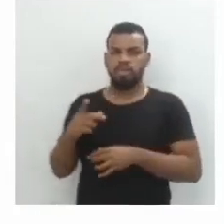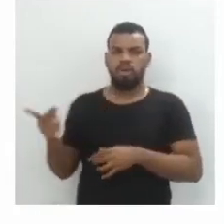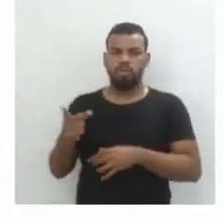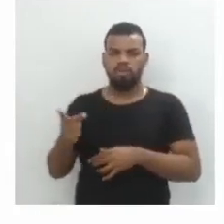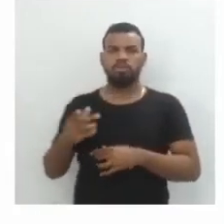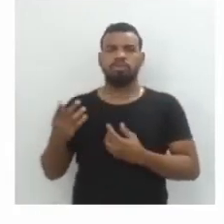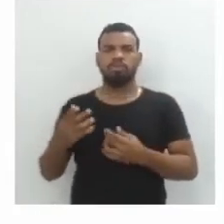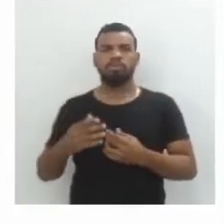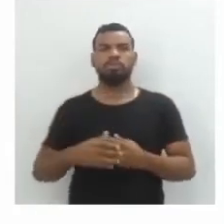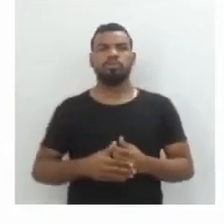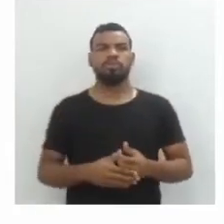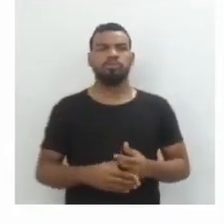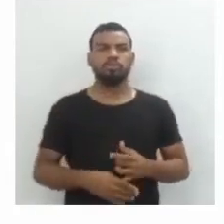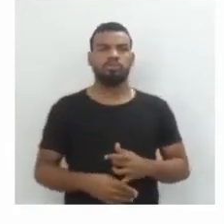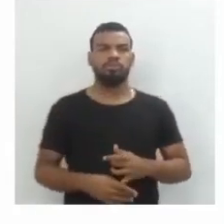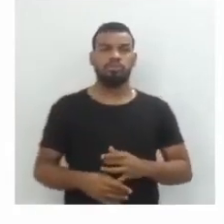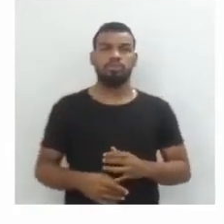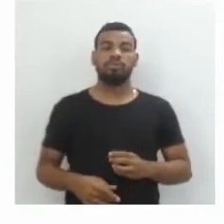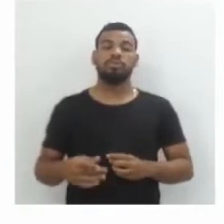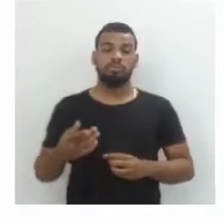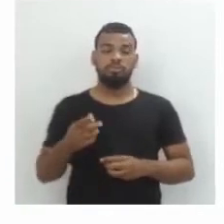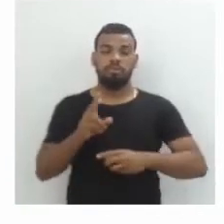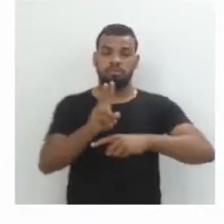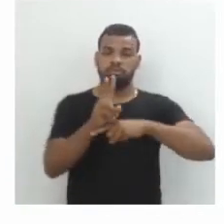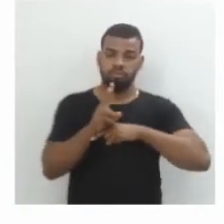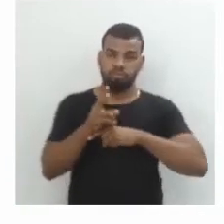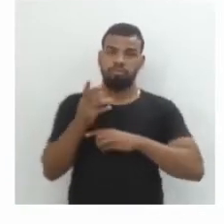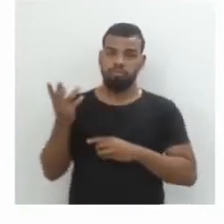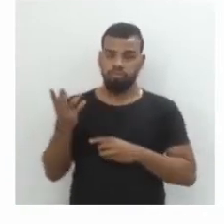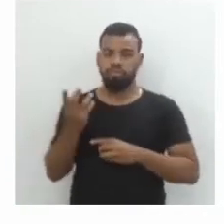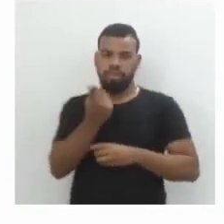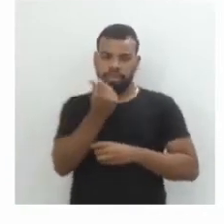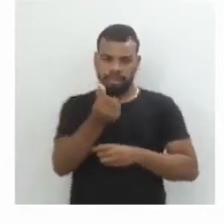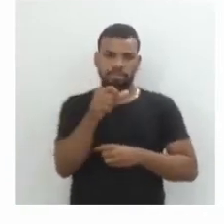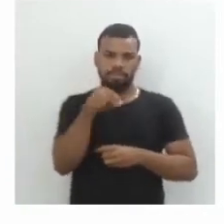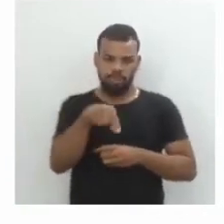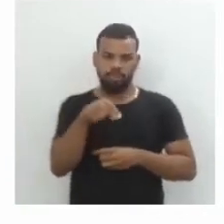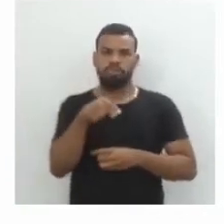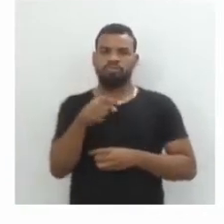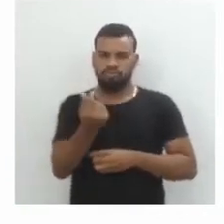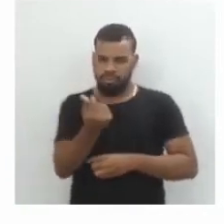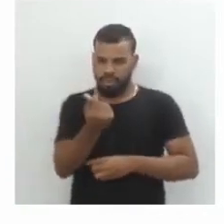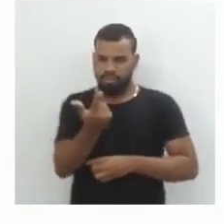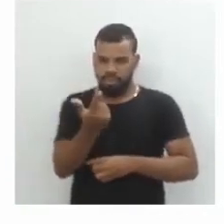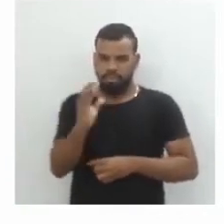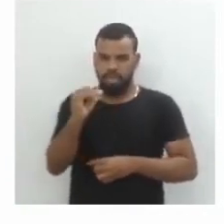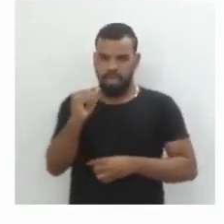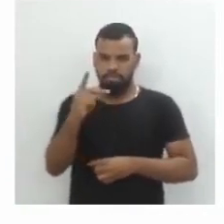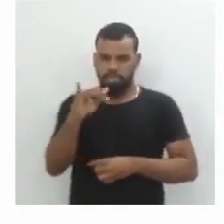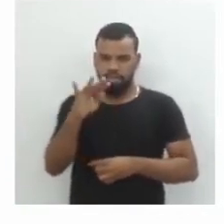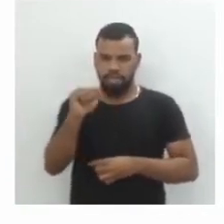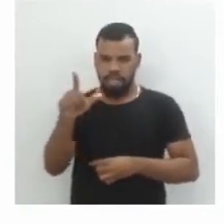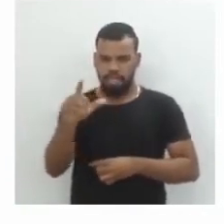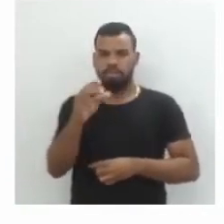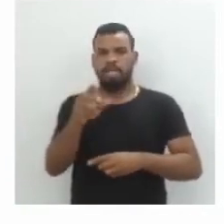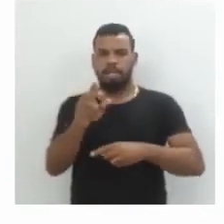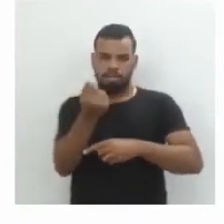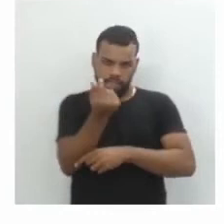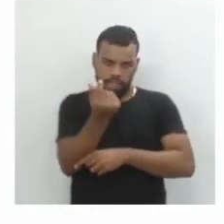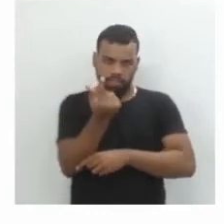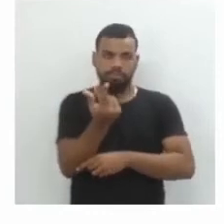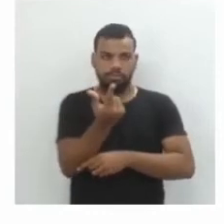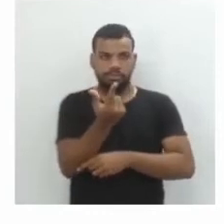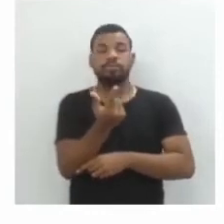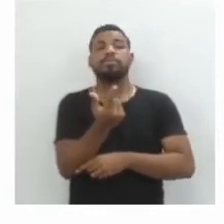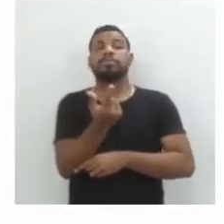O capital que Marta pegou emprestado foi de 16 mil, a taxa 5%, 5 dividido para 100 é igual